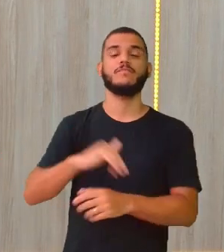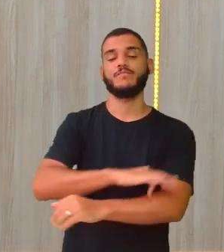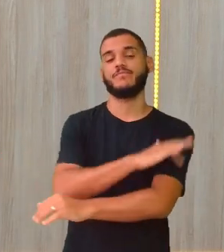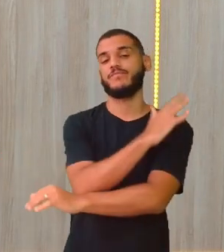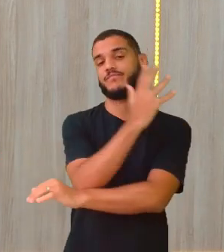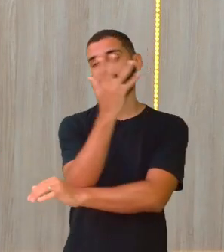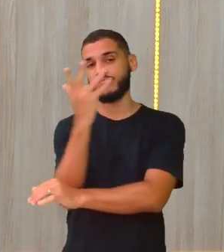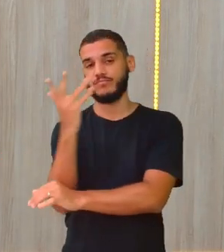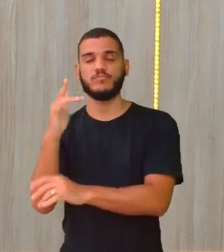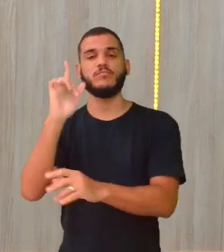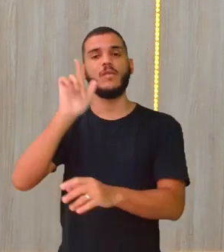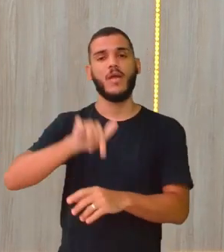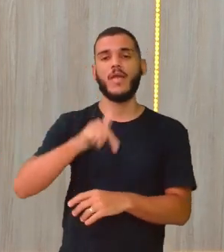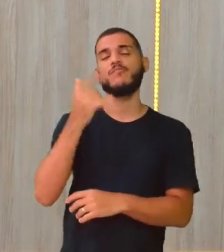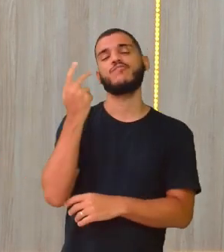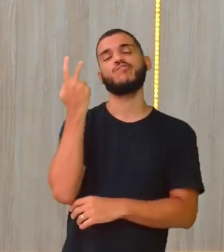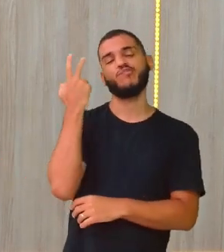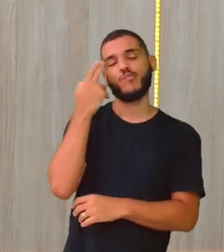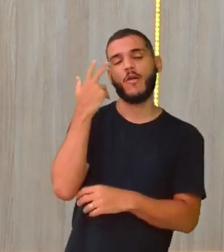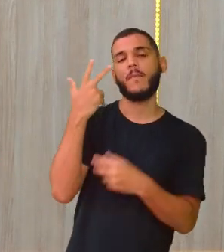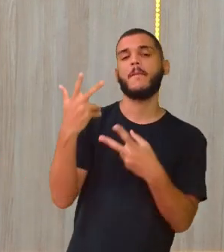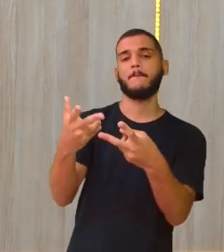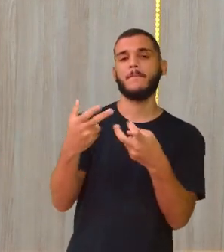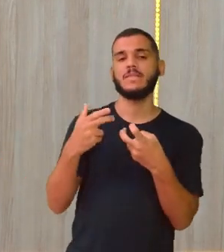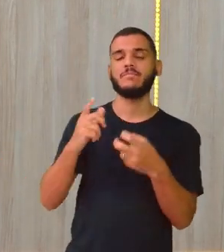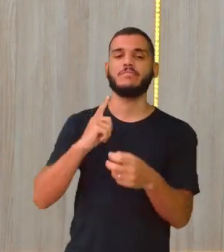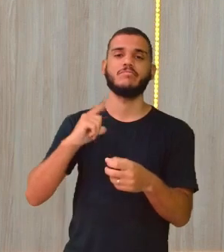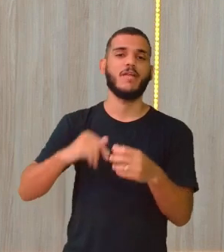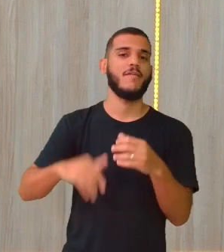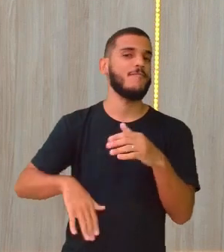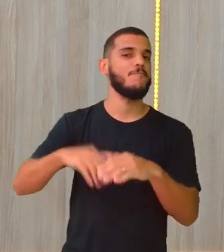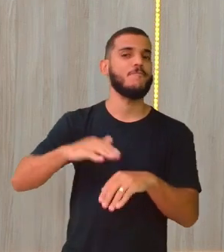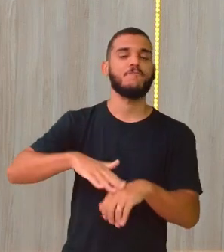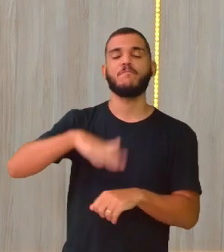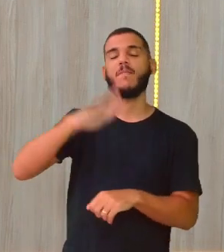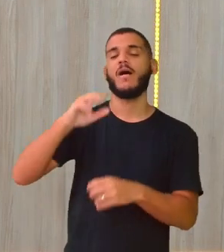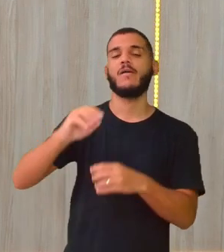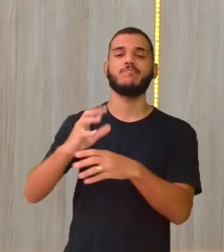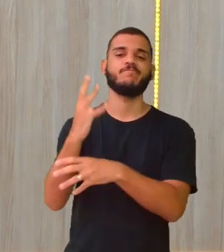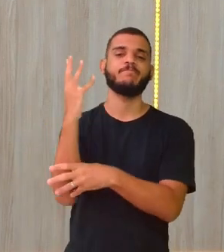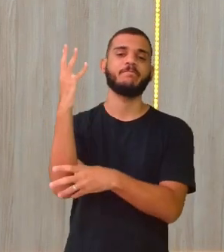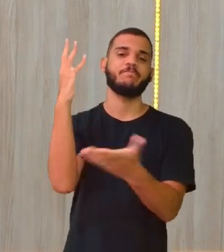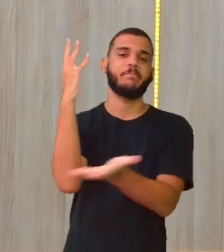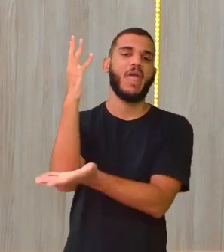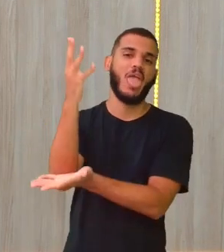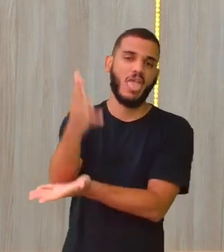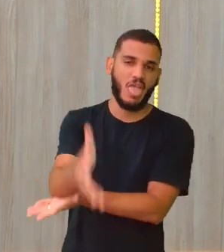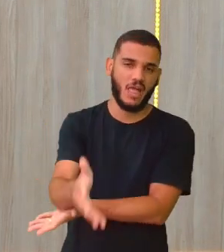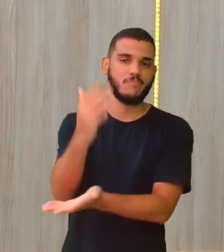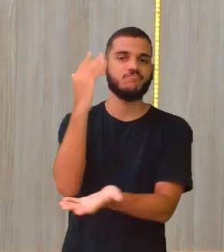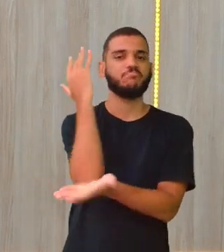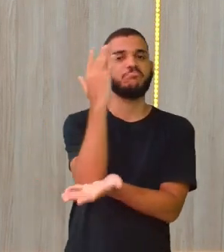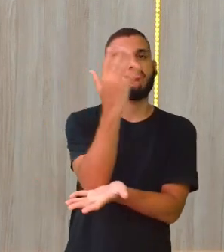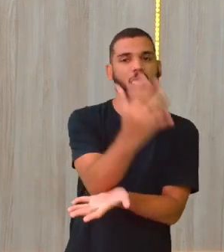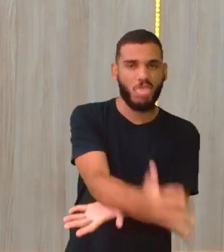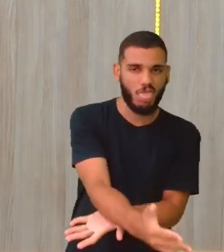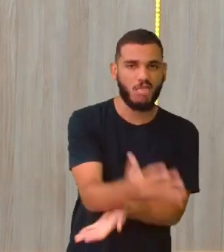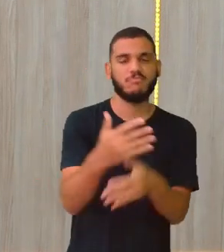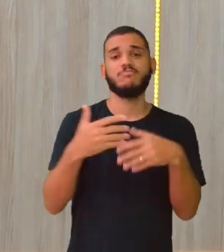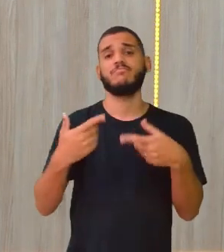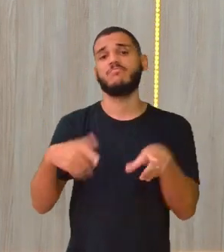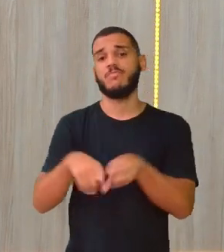aumento dos casos de desmatamento, né? São muitas queimadas, incêndios,